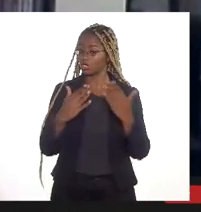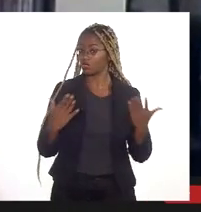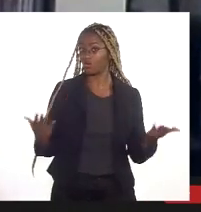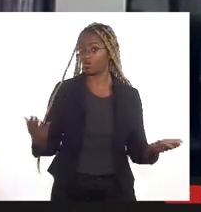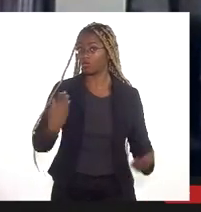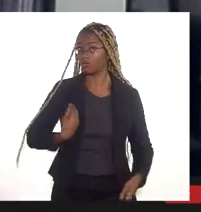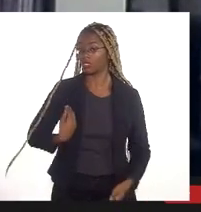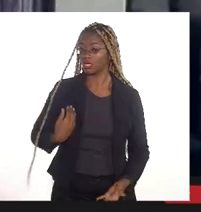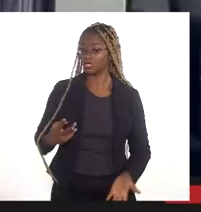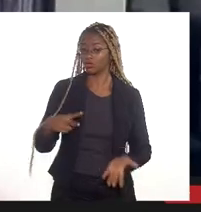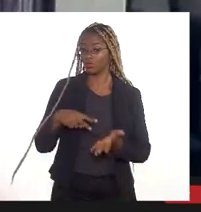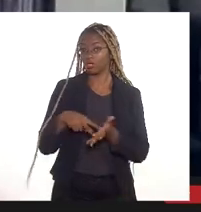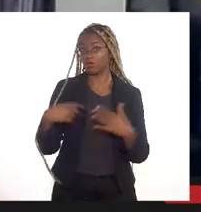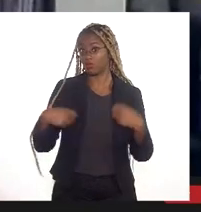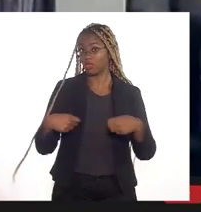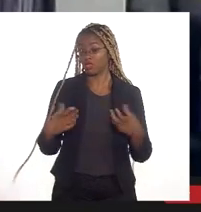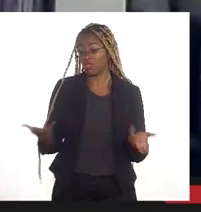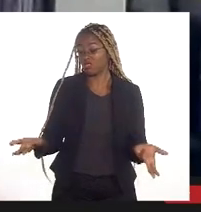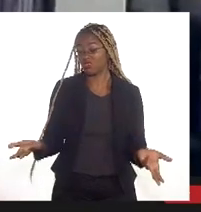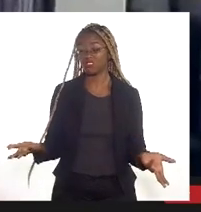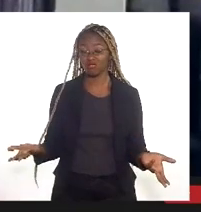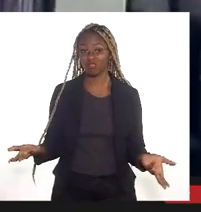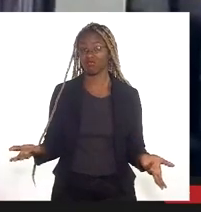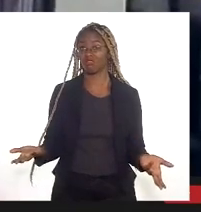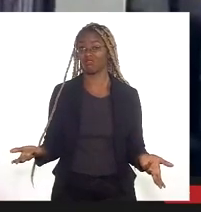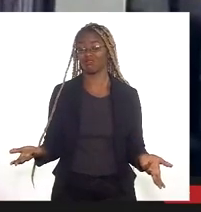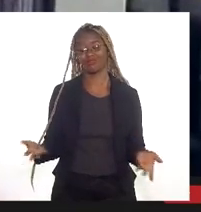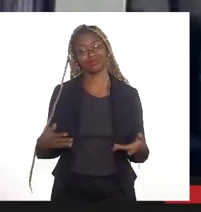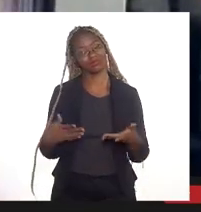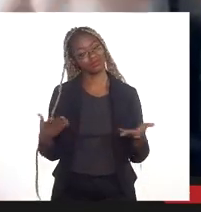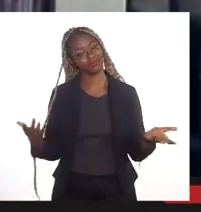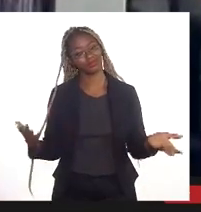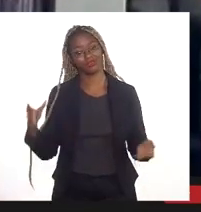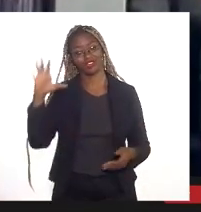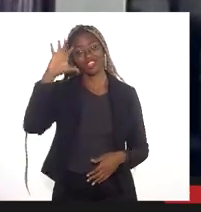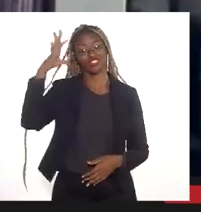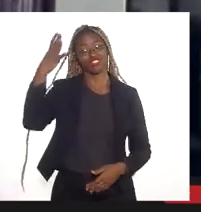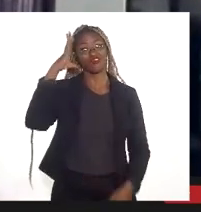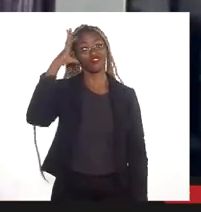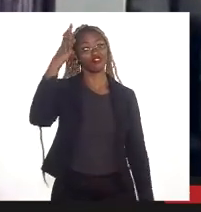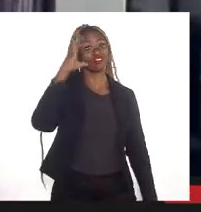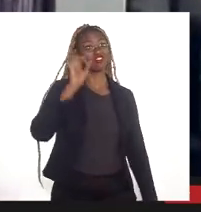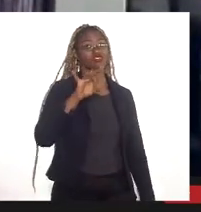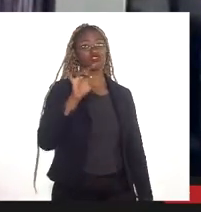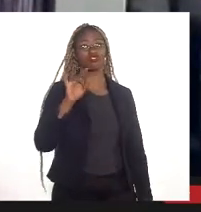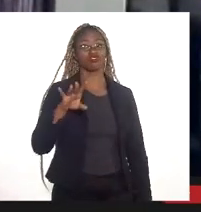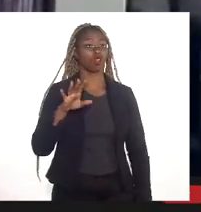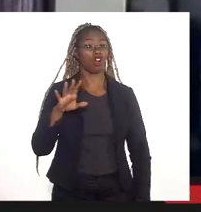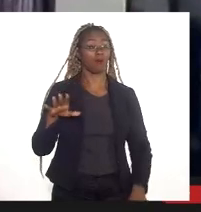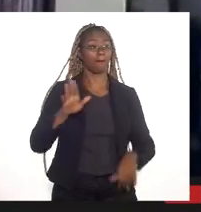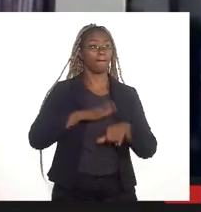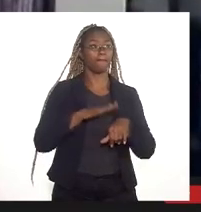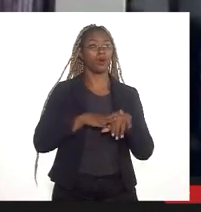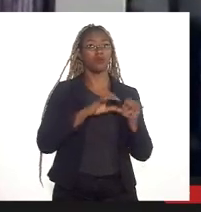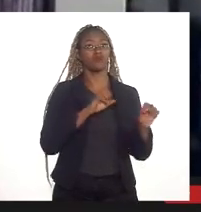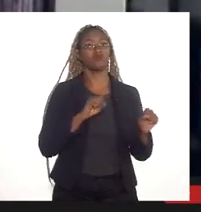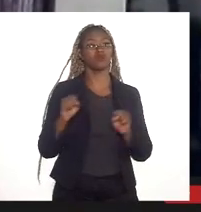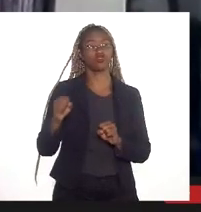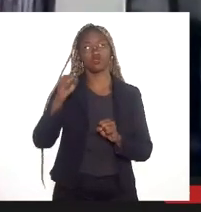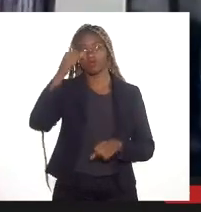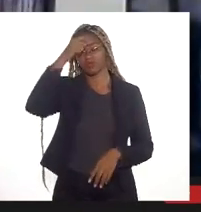participando, quer dizer, então, esse negócio resolvido só entre o executivo e o